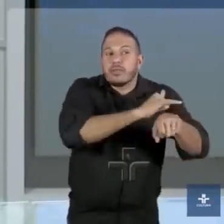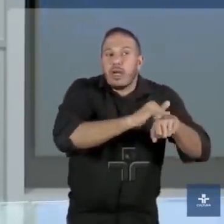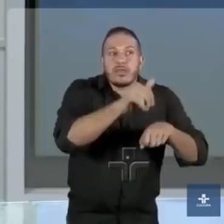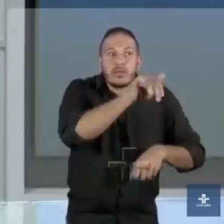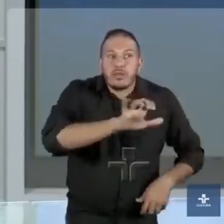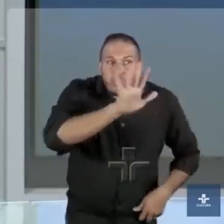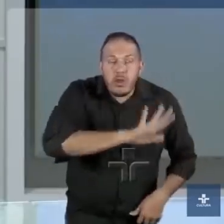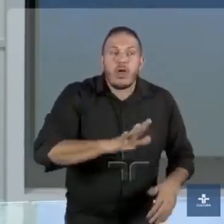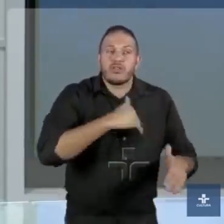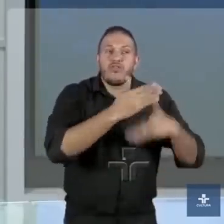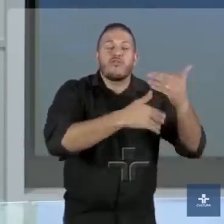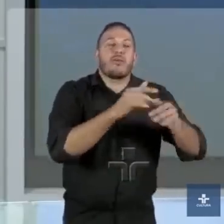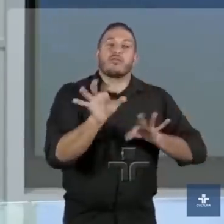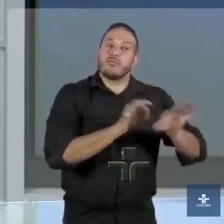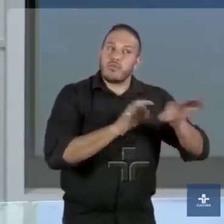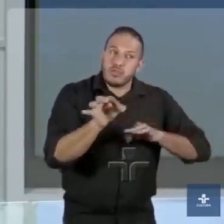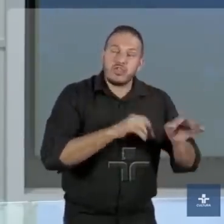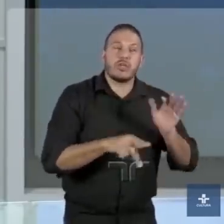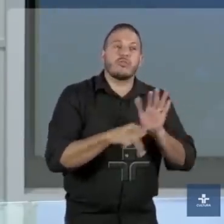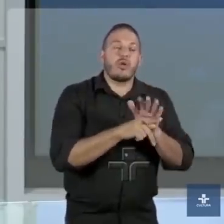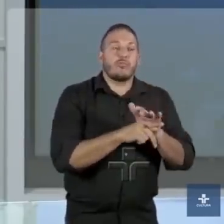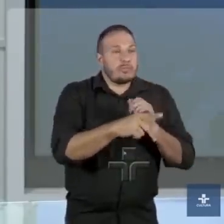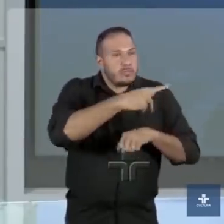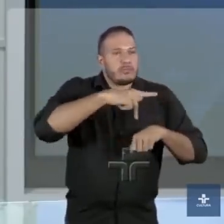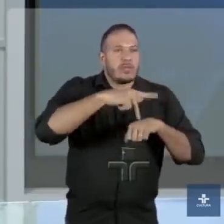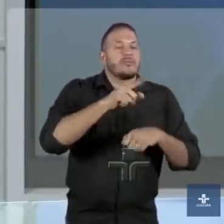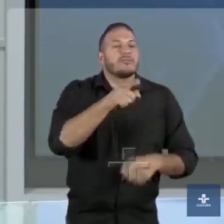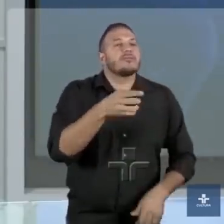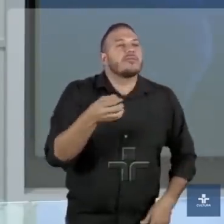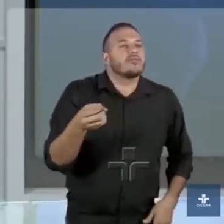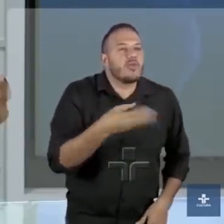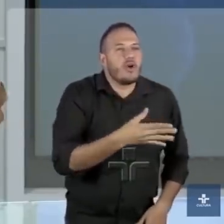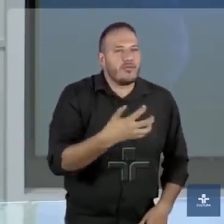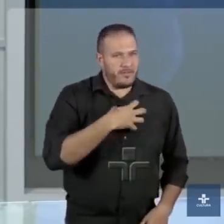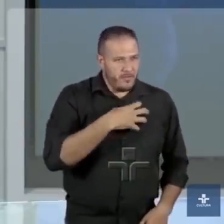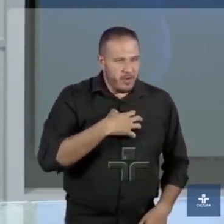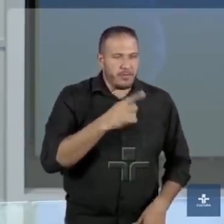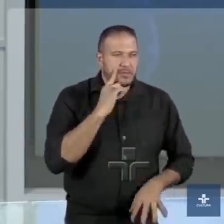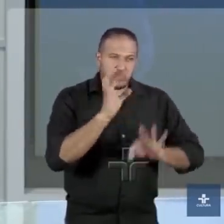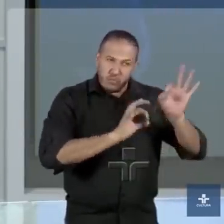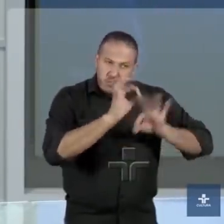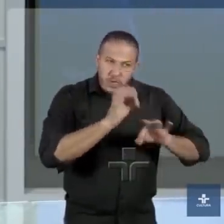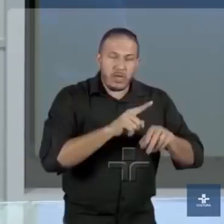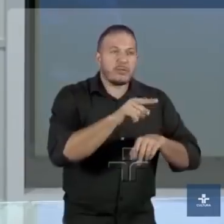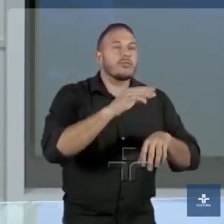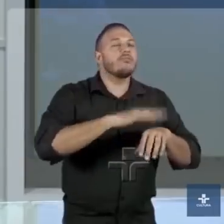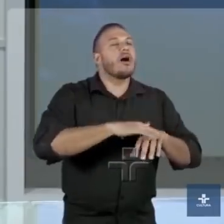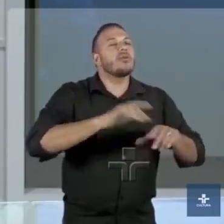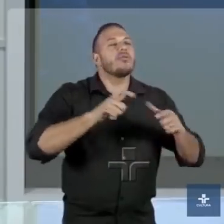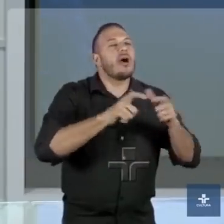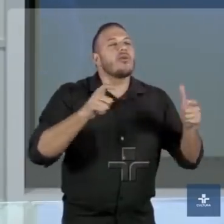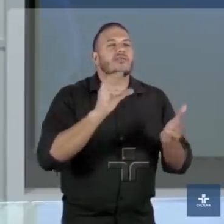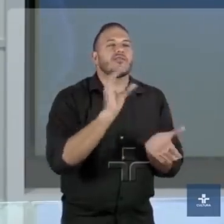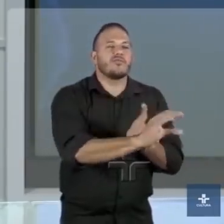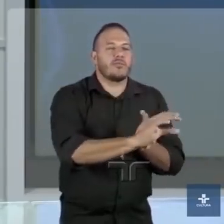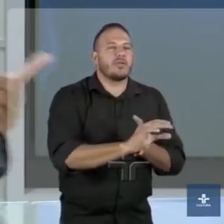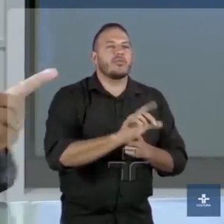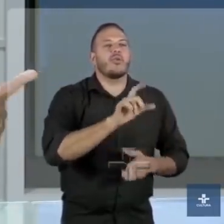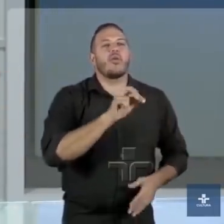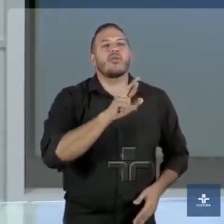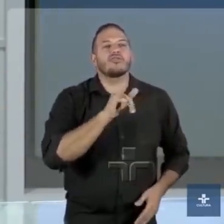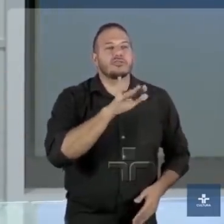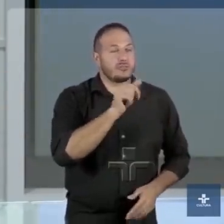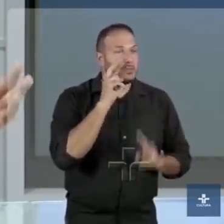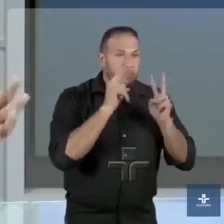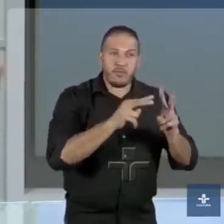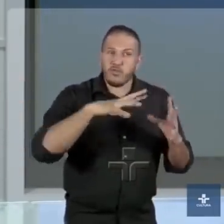desenvolvimento, um projeto, um projeto de nação. Essa nova rota da seda que eles estruturaram, que é o maior investimento em logística e infraestrutura já civil no